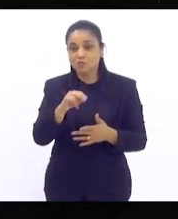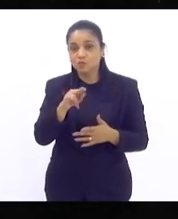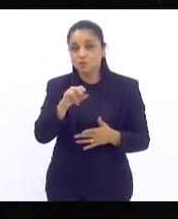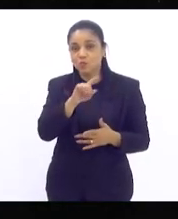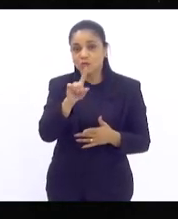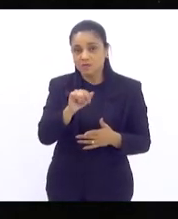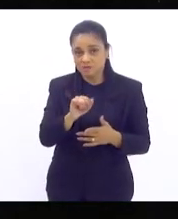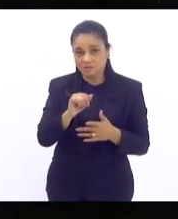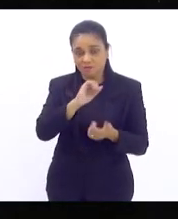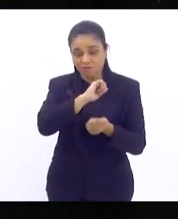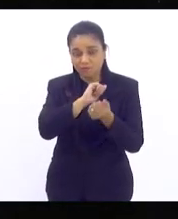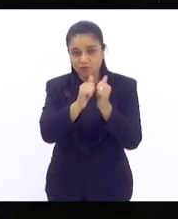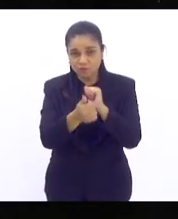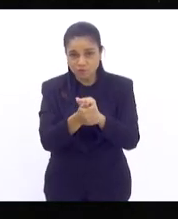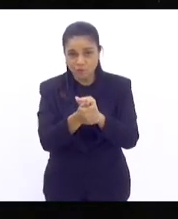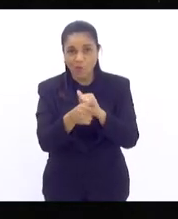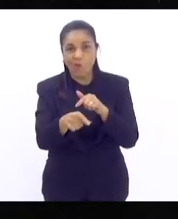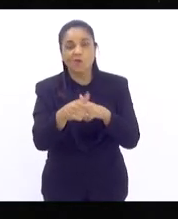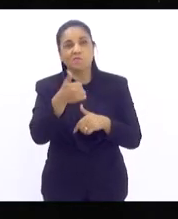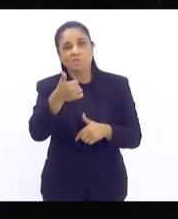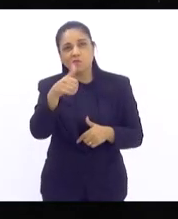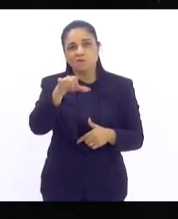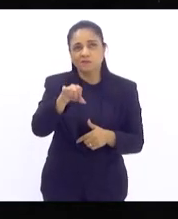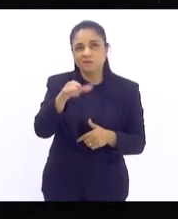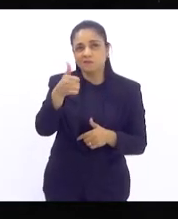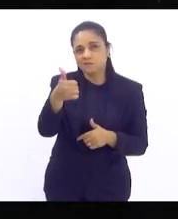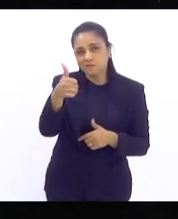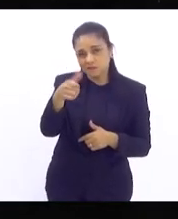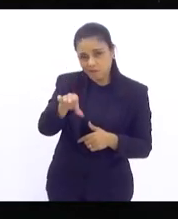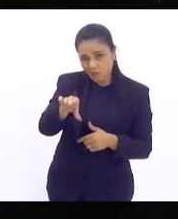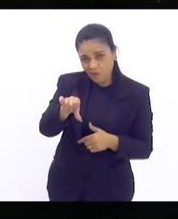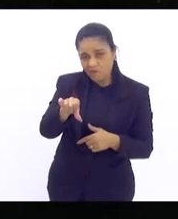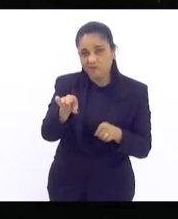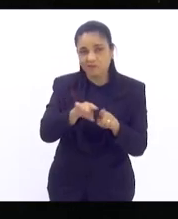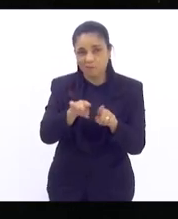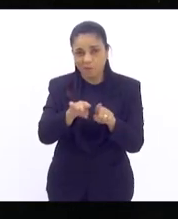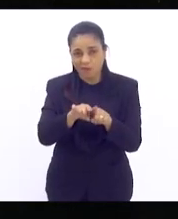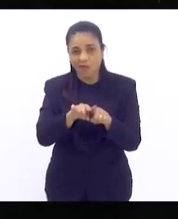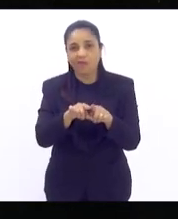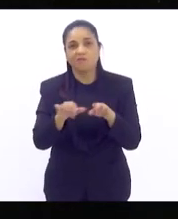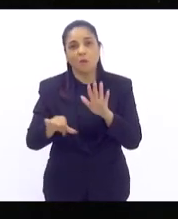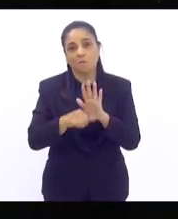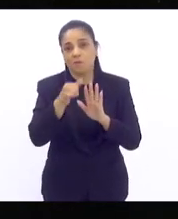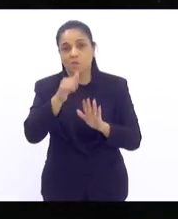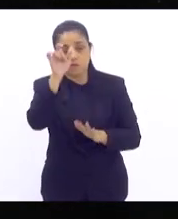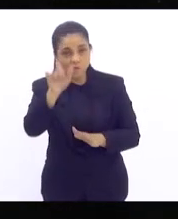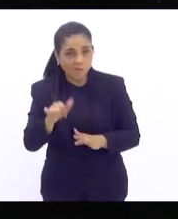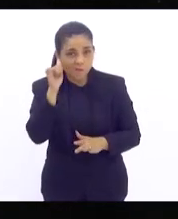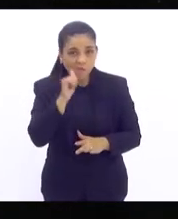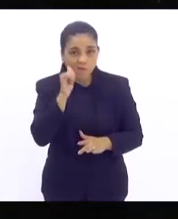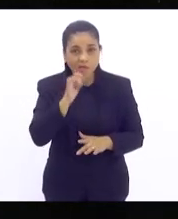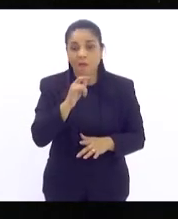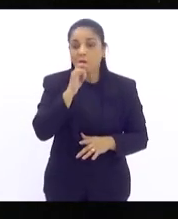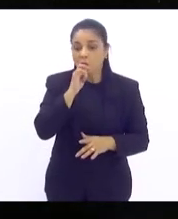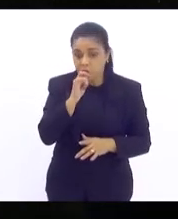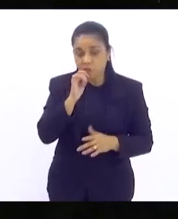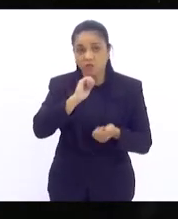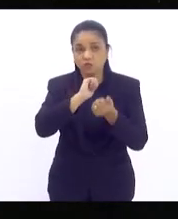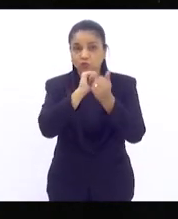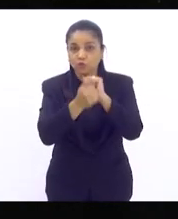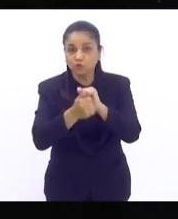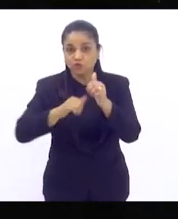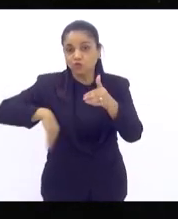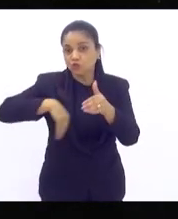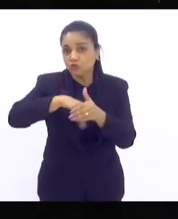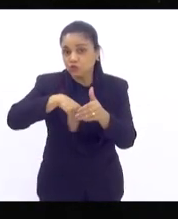1917 e 1919 e muito possivelmente foi a primeira mulher brasileira a apitar jogos, embora não